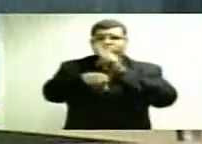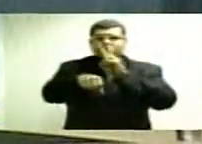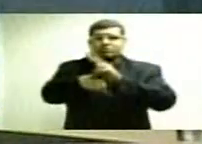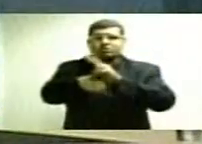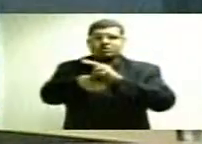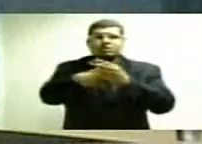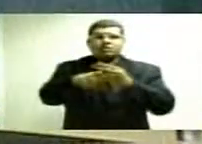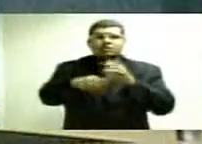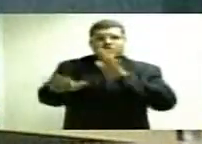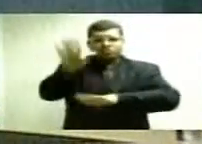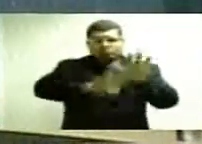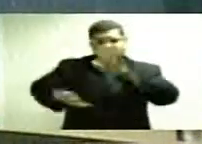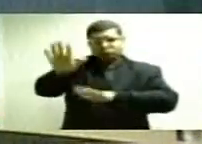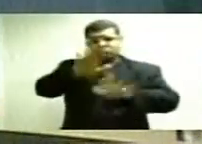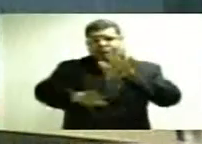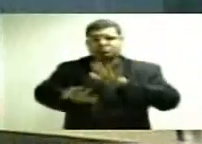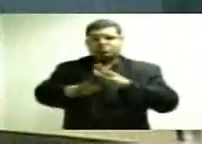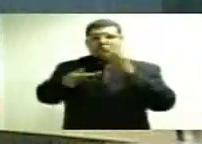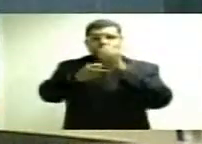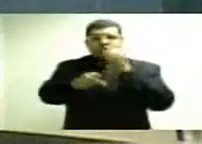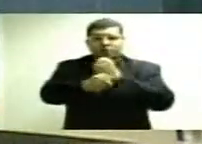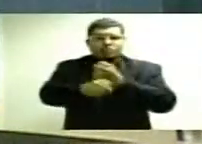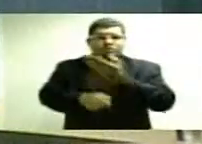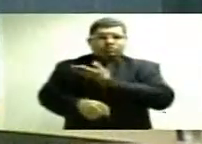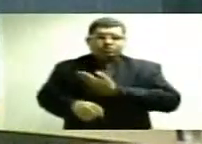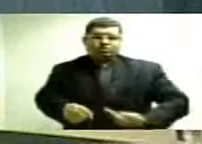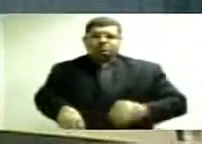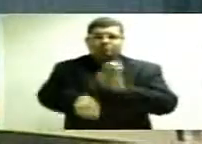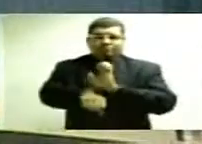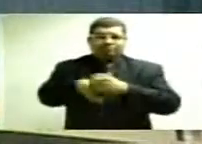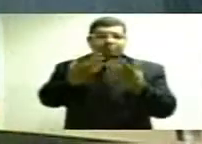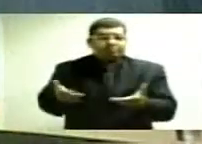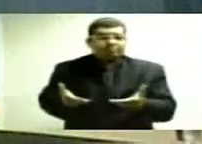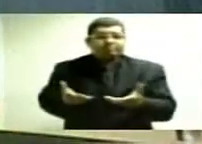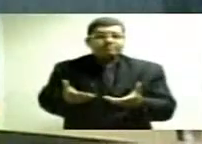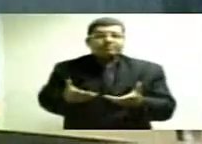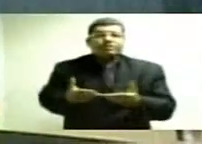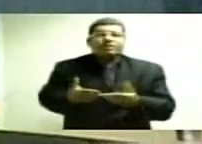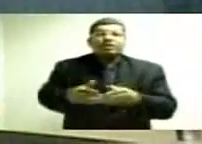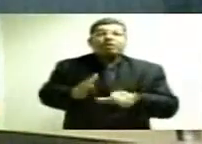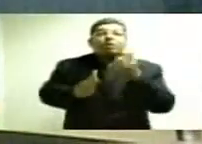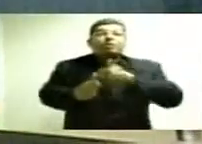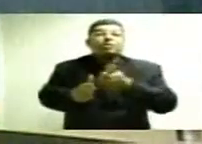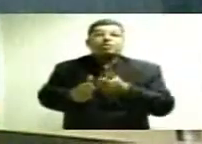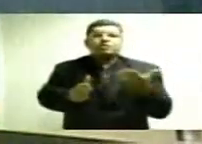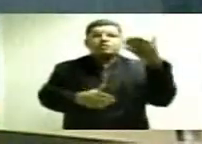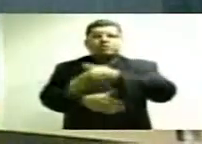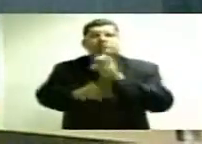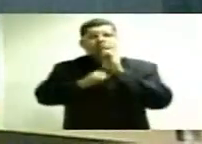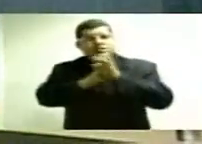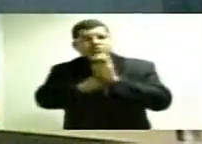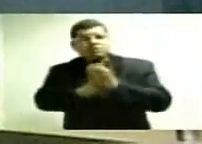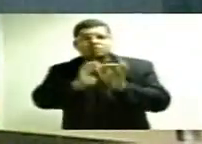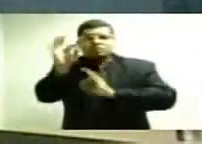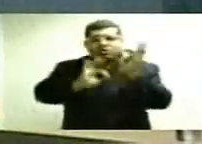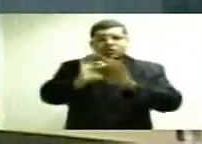do absoluto descontrole das contas públicas no Estado do Amazonas. O Poder Executivo encaminhou a esta Casa